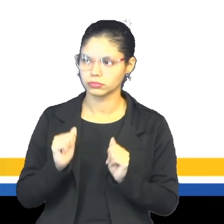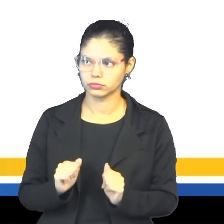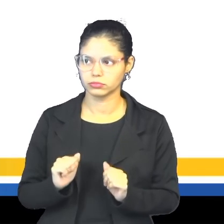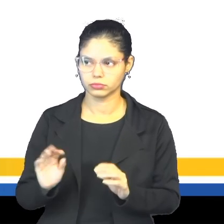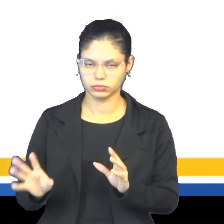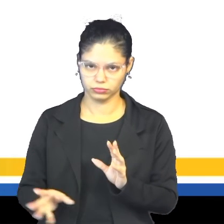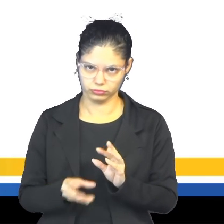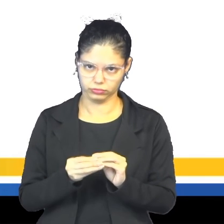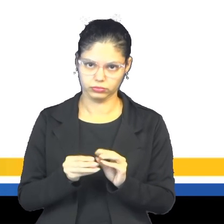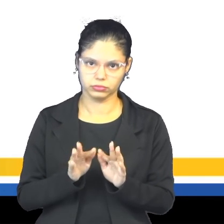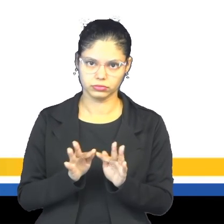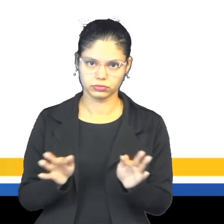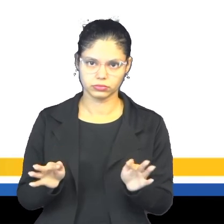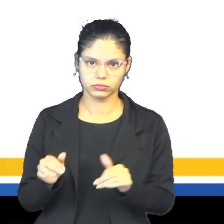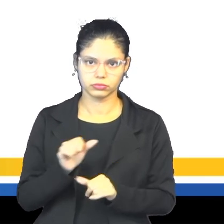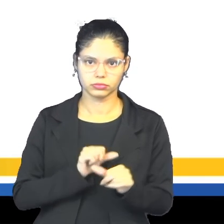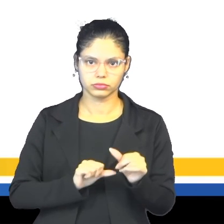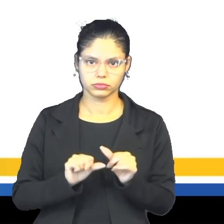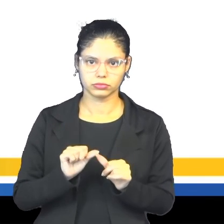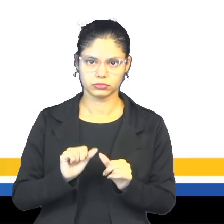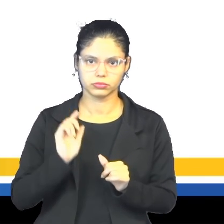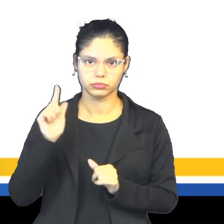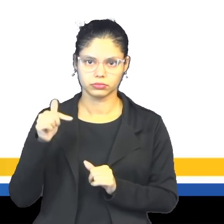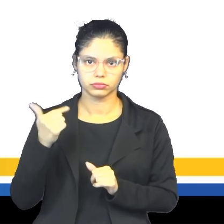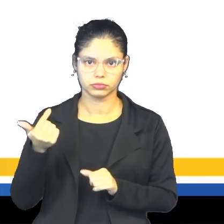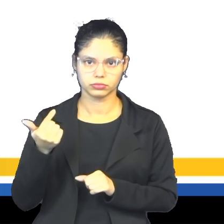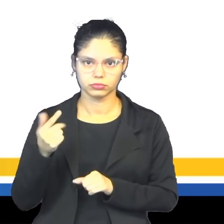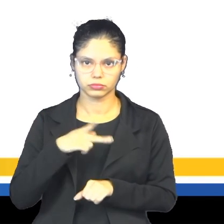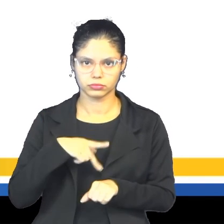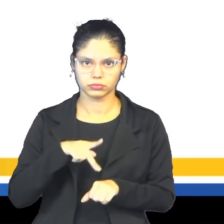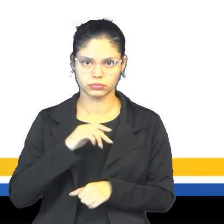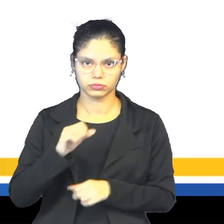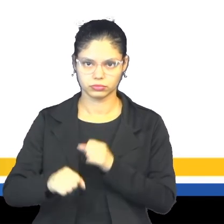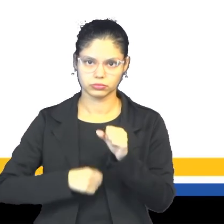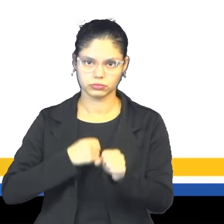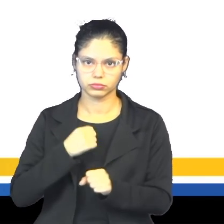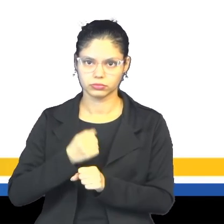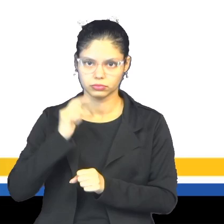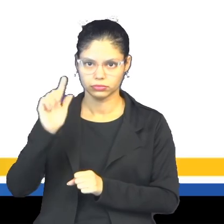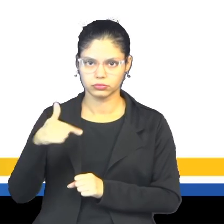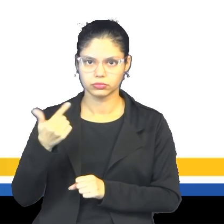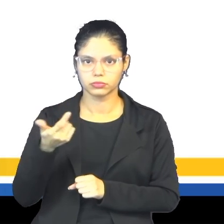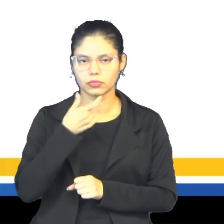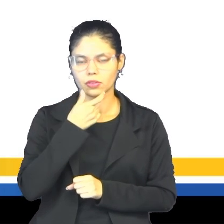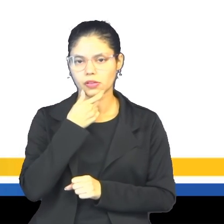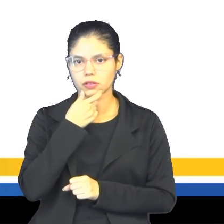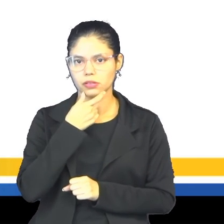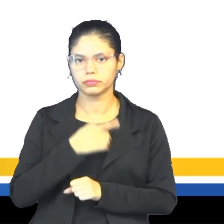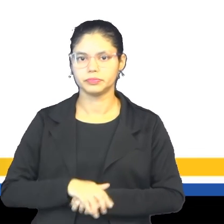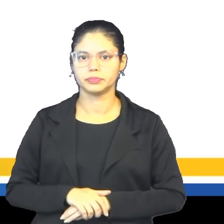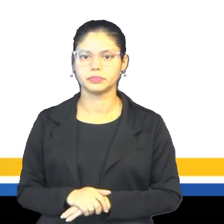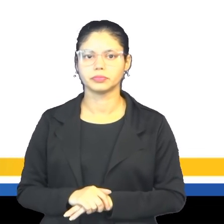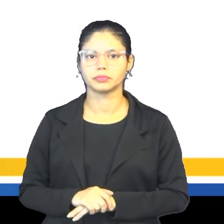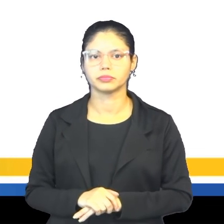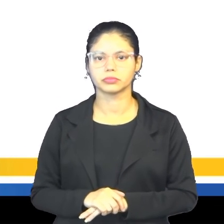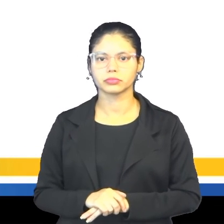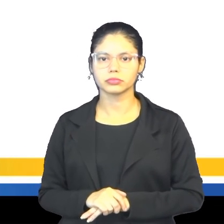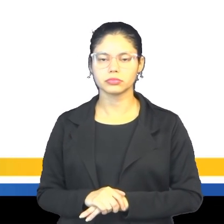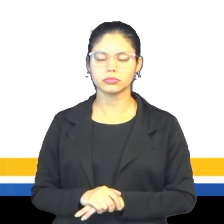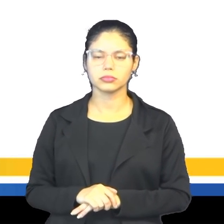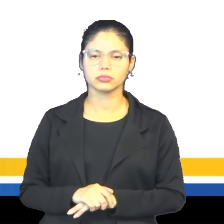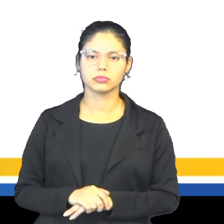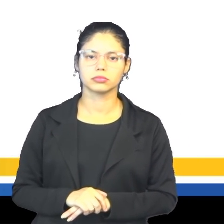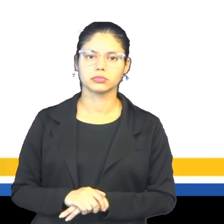completar a frase. Eu vou me mudar para outro país no próximo ano. Em inglês, I will move to another